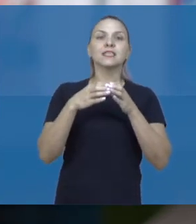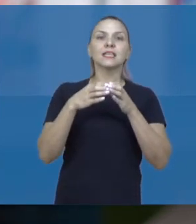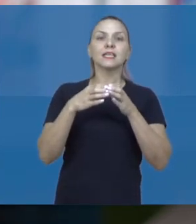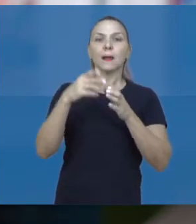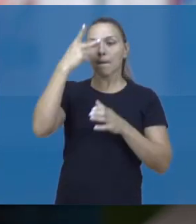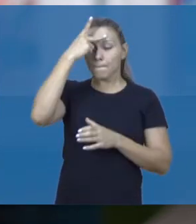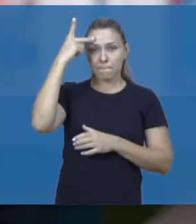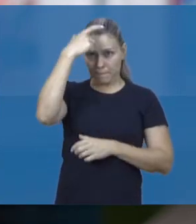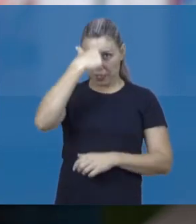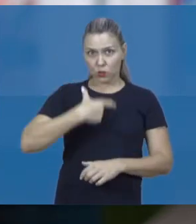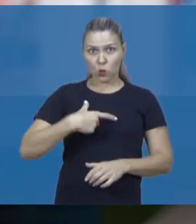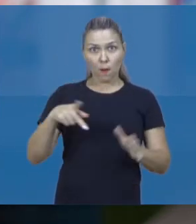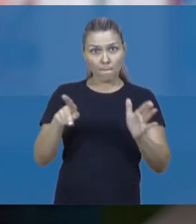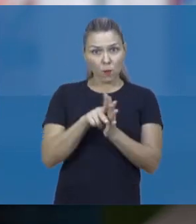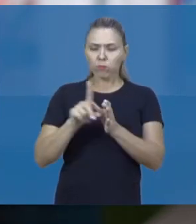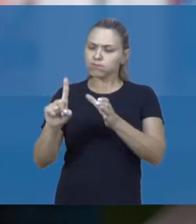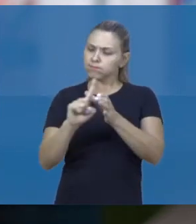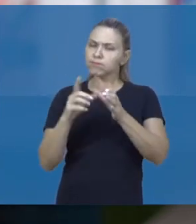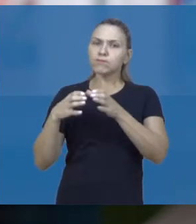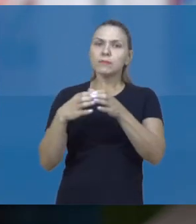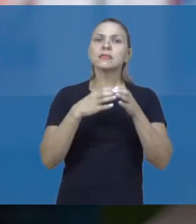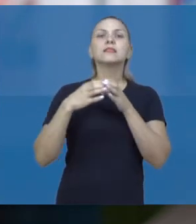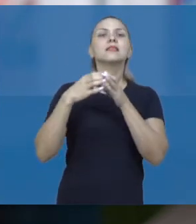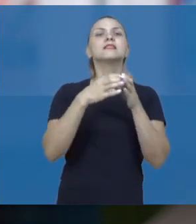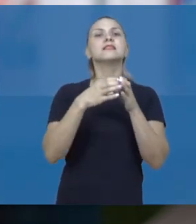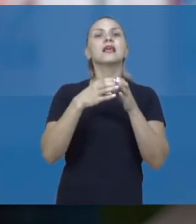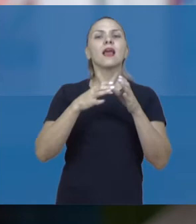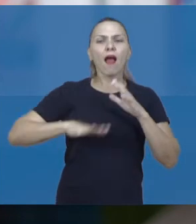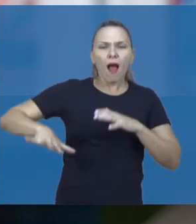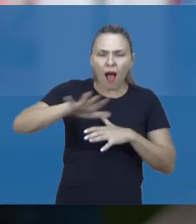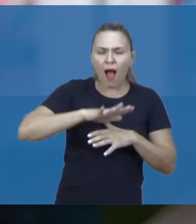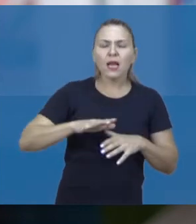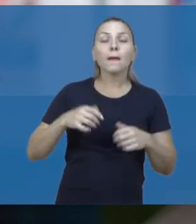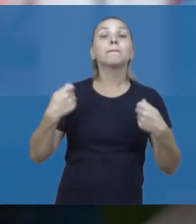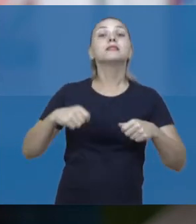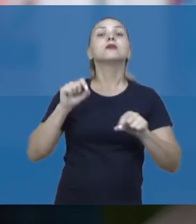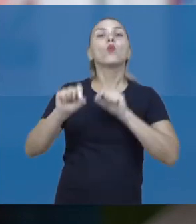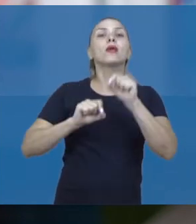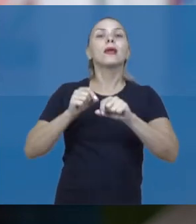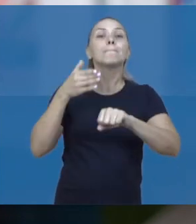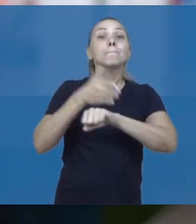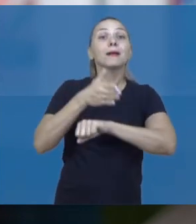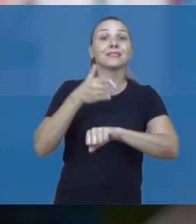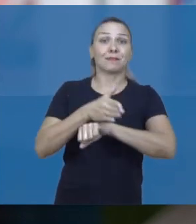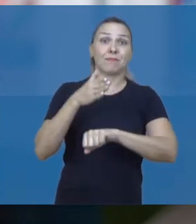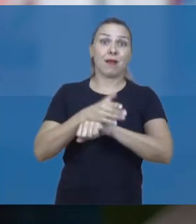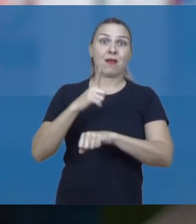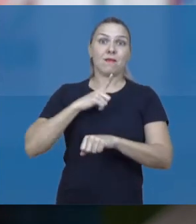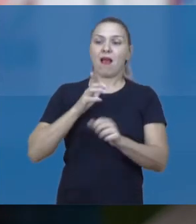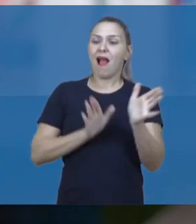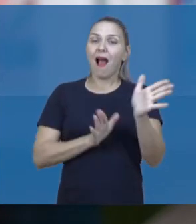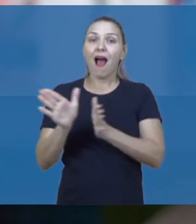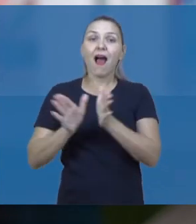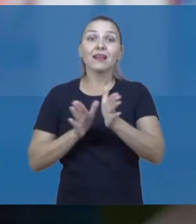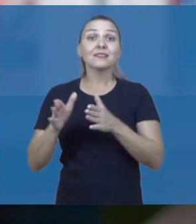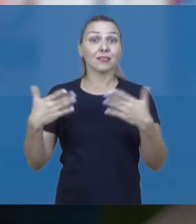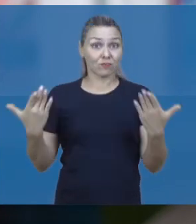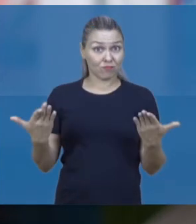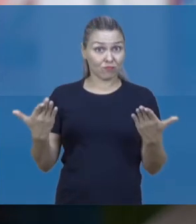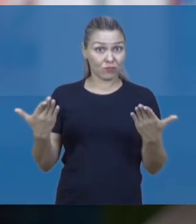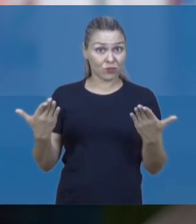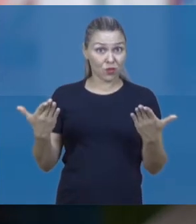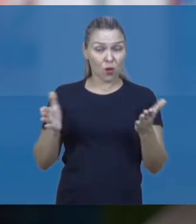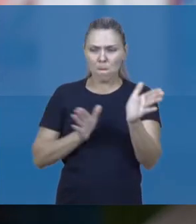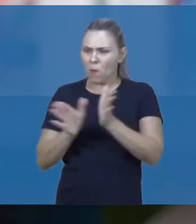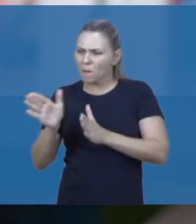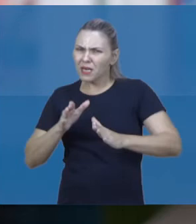lugar, determinado território, determinado contexto, ela precisa participar. Para participar, ela precisa ter acesso. A mobilidade é essencial.